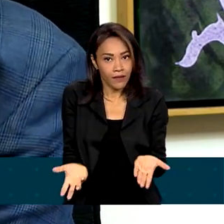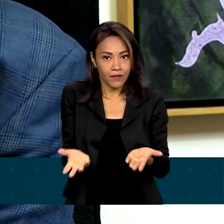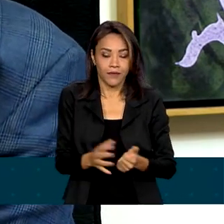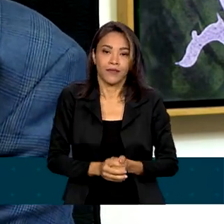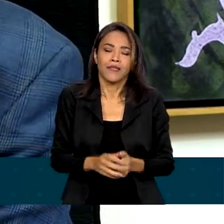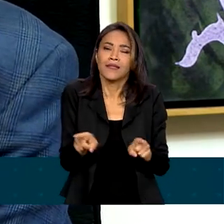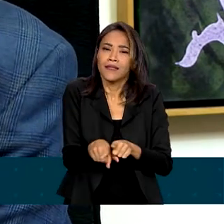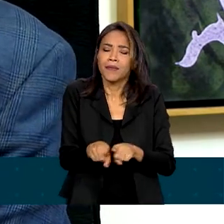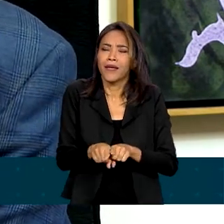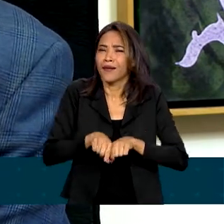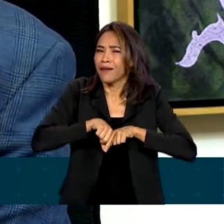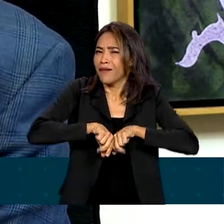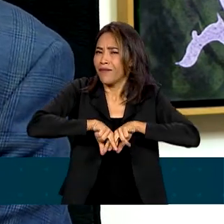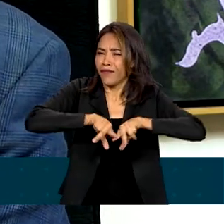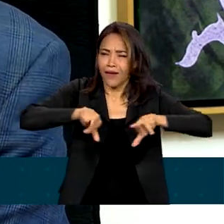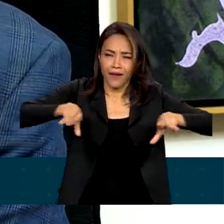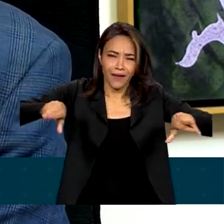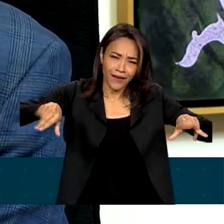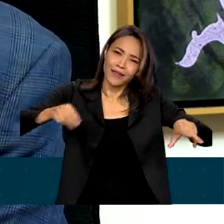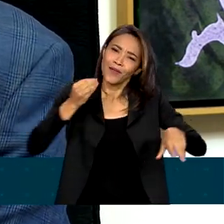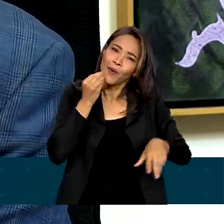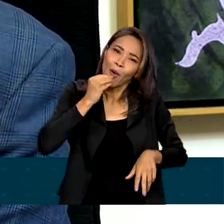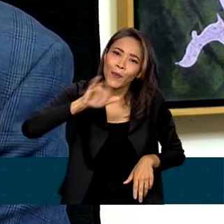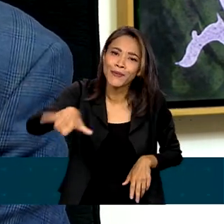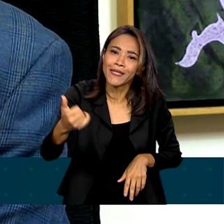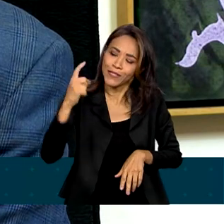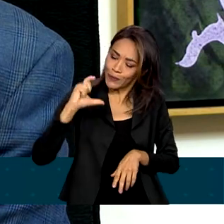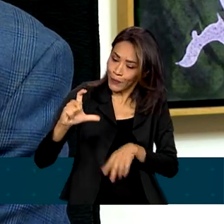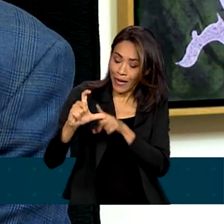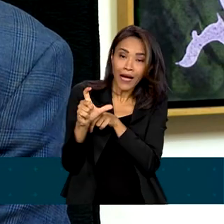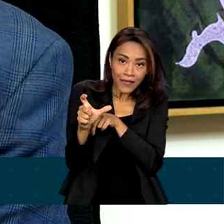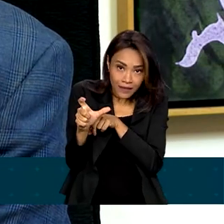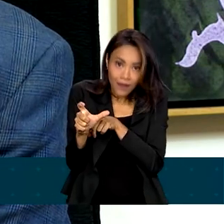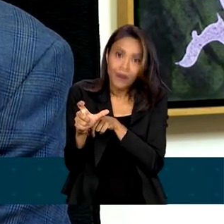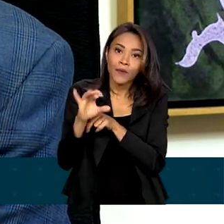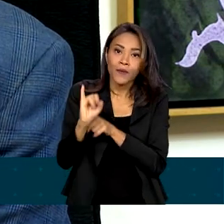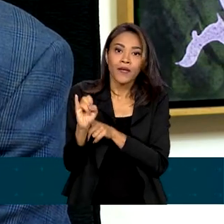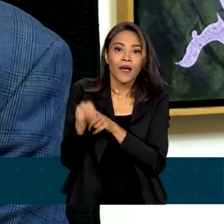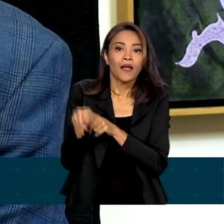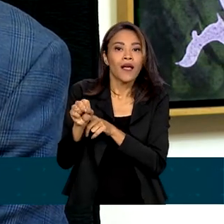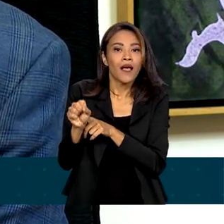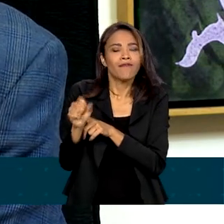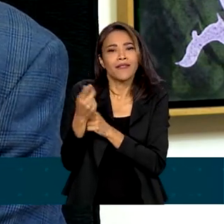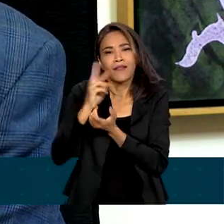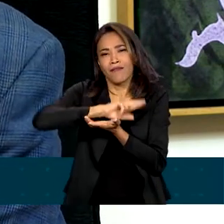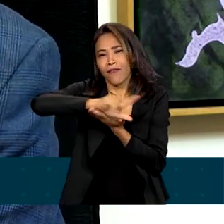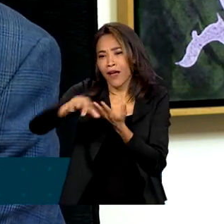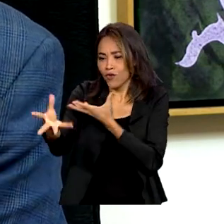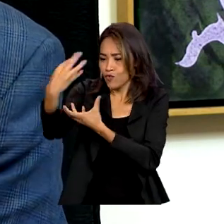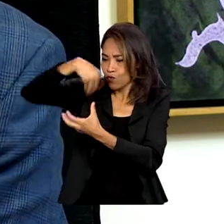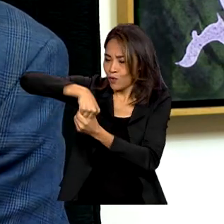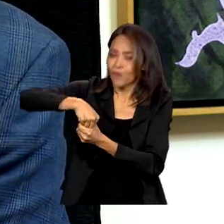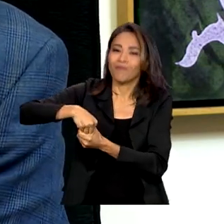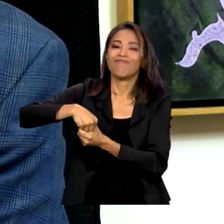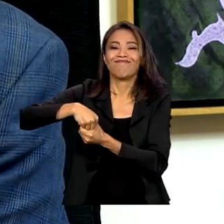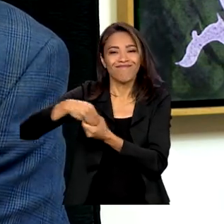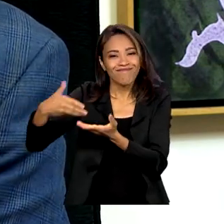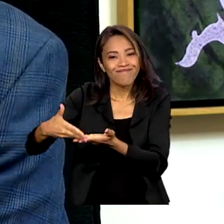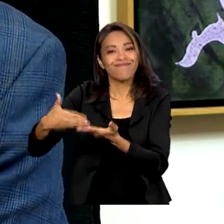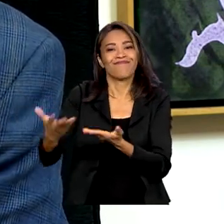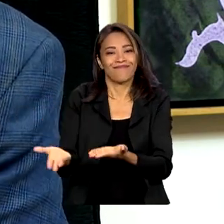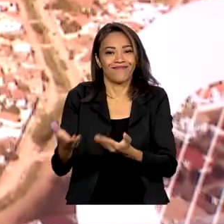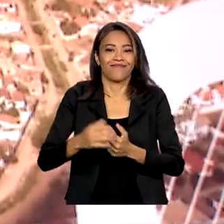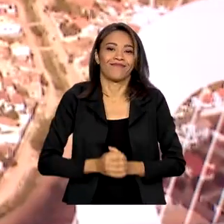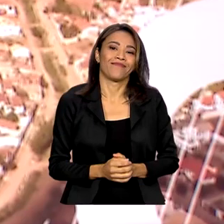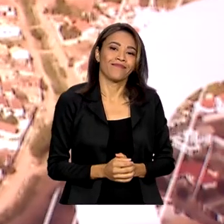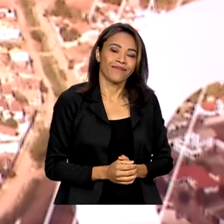apriar todos os tipos de vantagens que pode dar ele. O cartão do beneficiário vai ser uma espécie de milhagem para beneficiar o beneficiário da